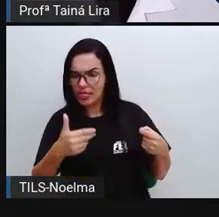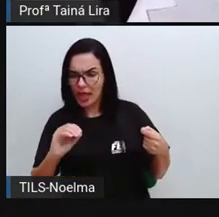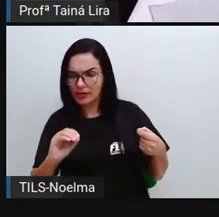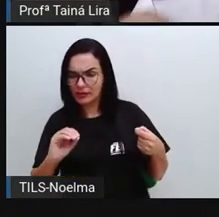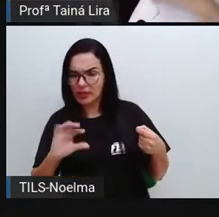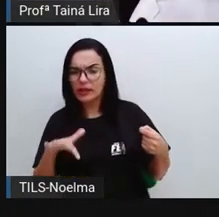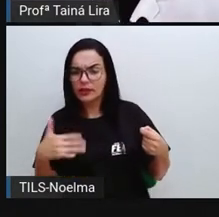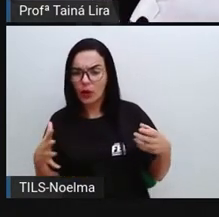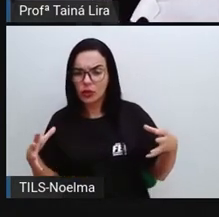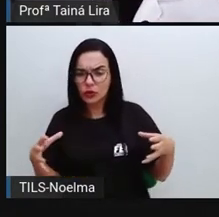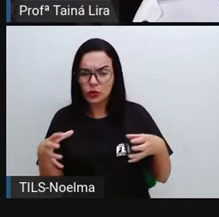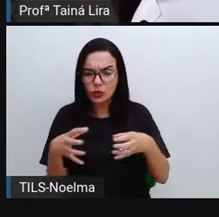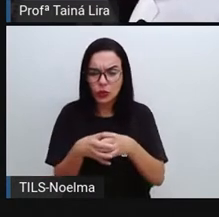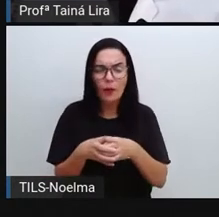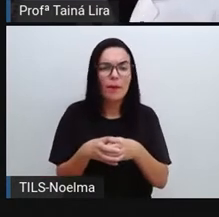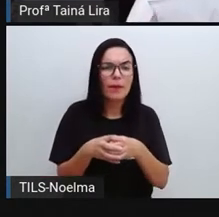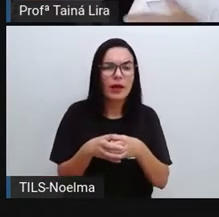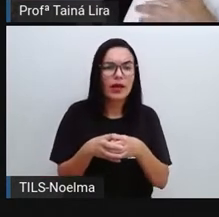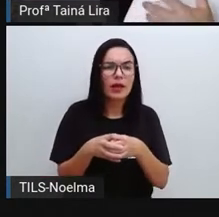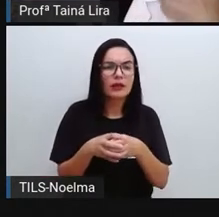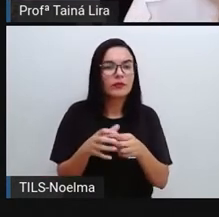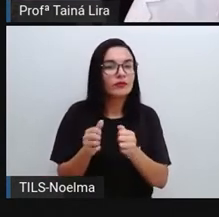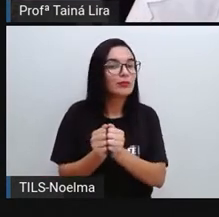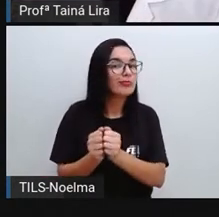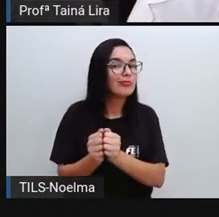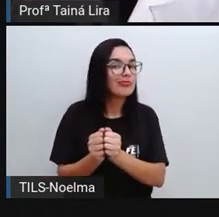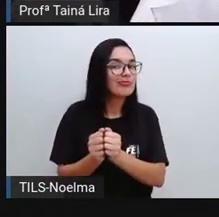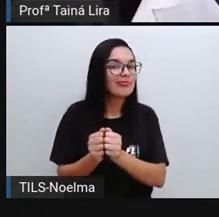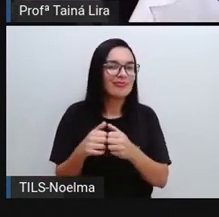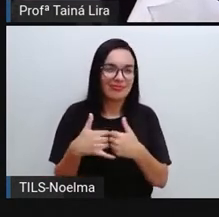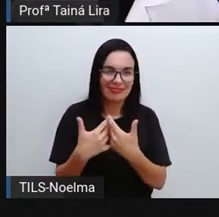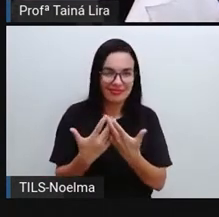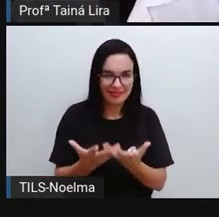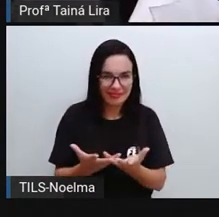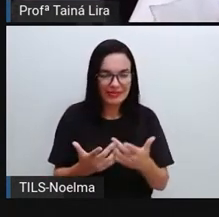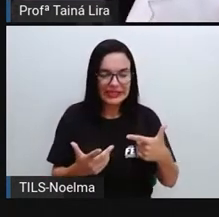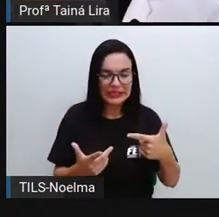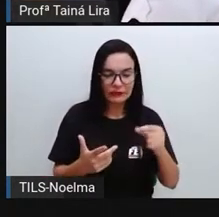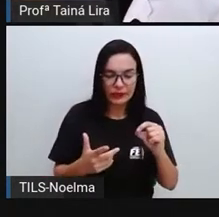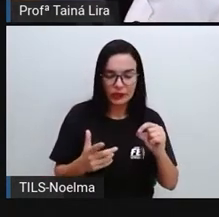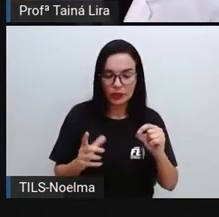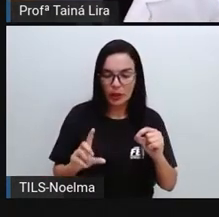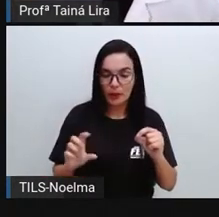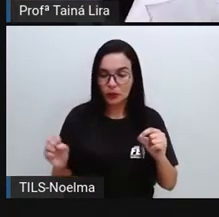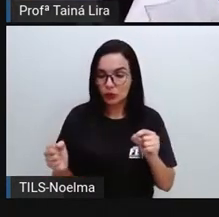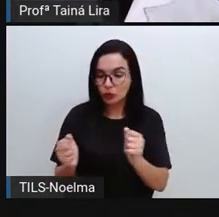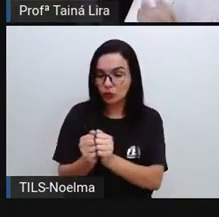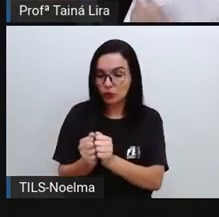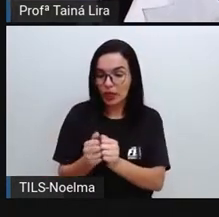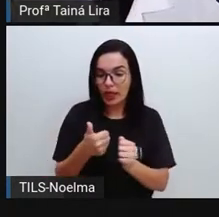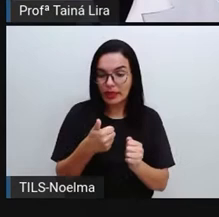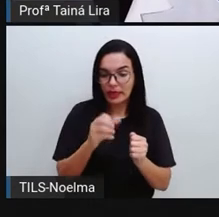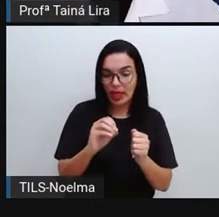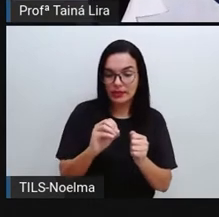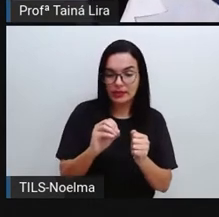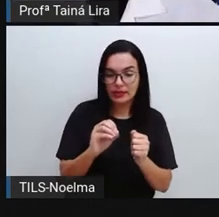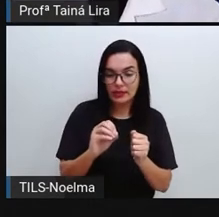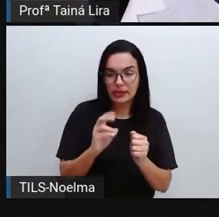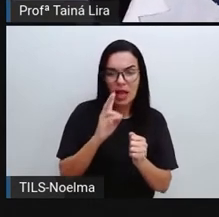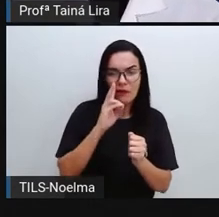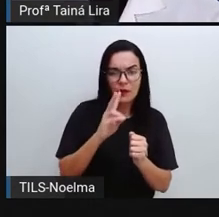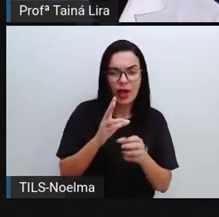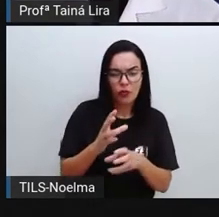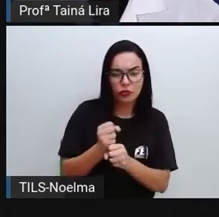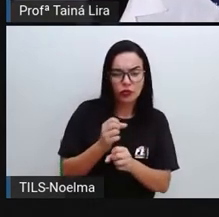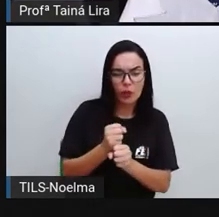Então, para eu saber quantos ele tem agora, o é eu vou fazer para eu juntar os 20 que ele já tinha com esses 10 que ele acabou de ganhar do